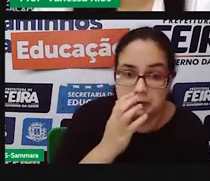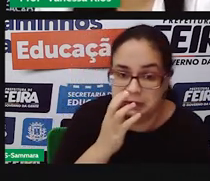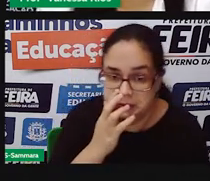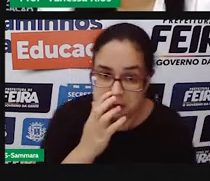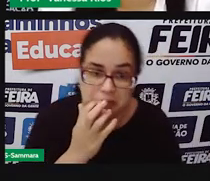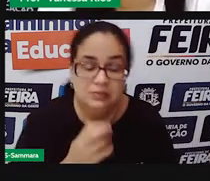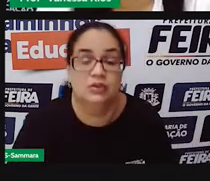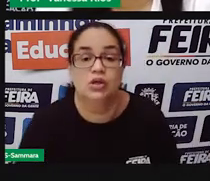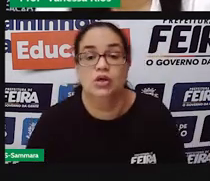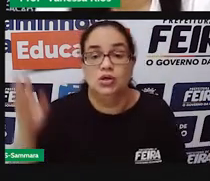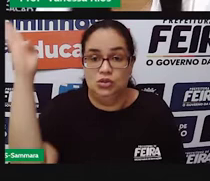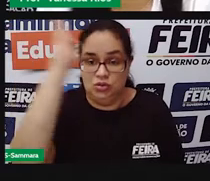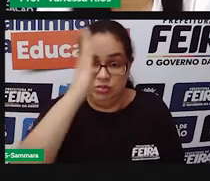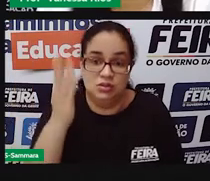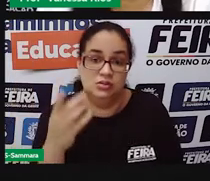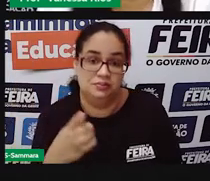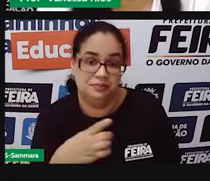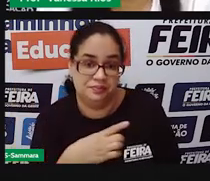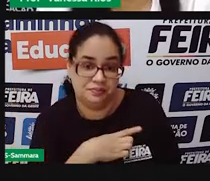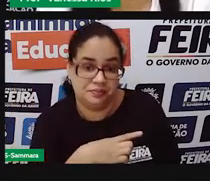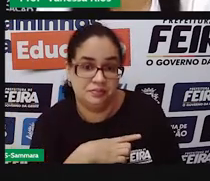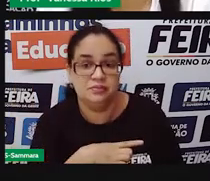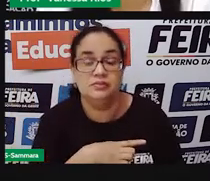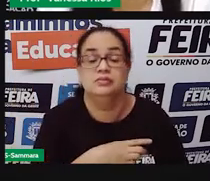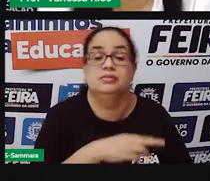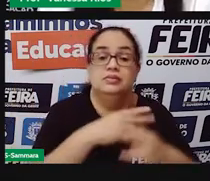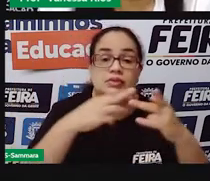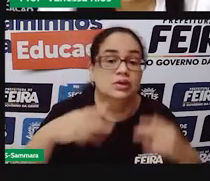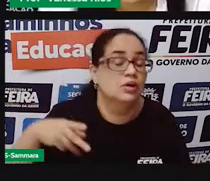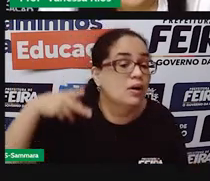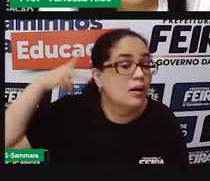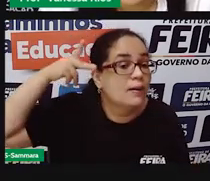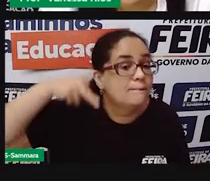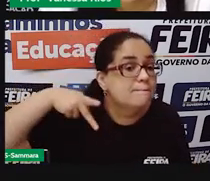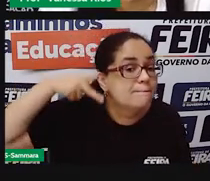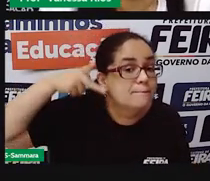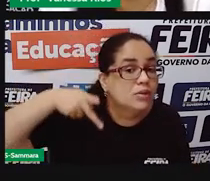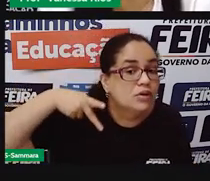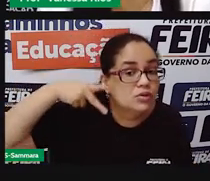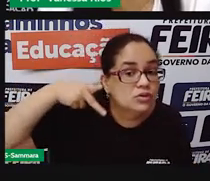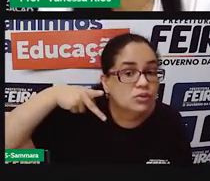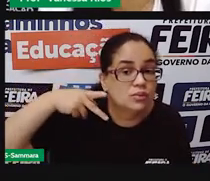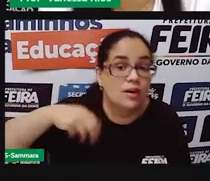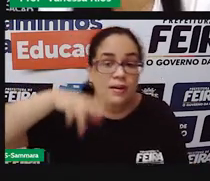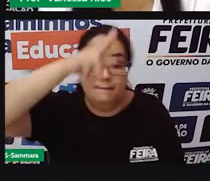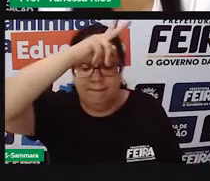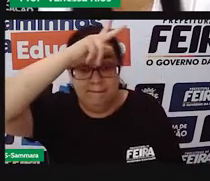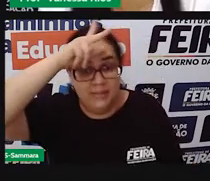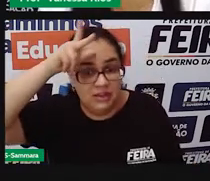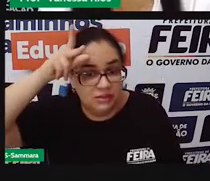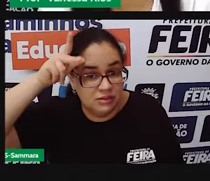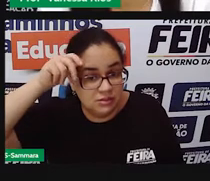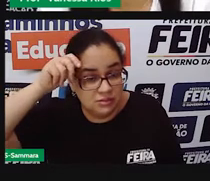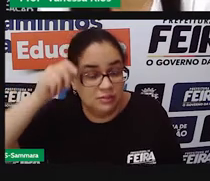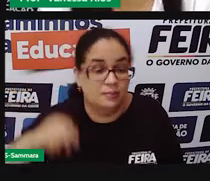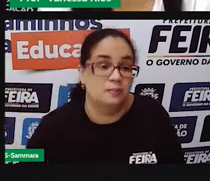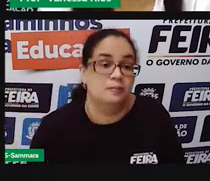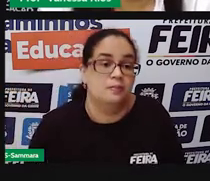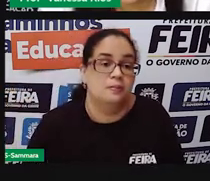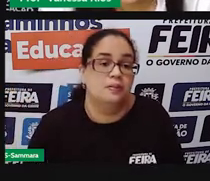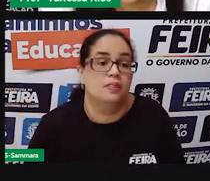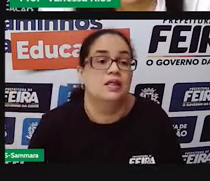No Brasil, há uma conformidade entre todos esses cargos políticos, que foi que a Pro acabou de falar, né,